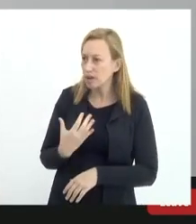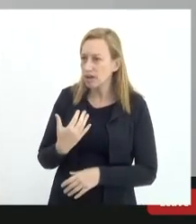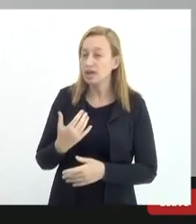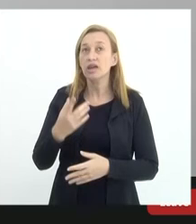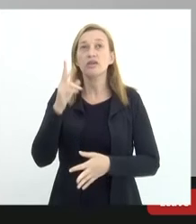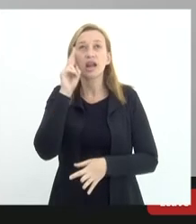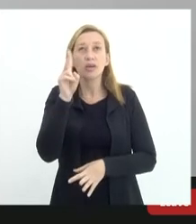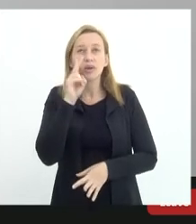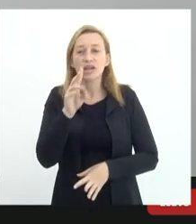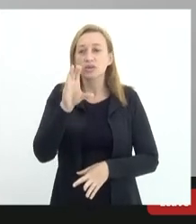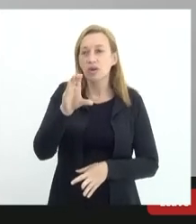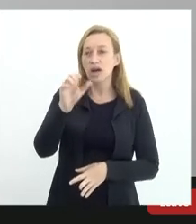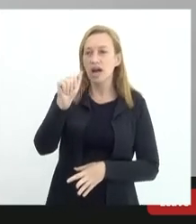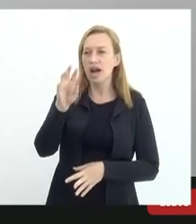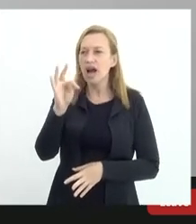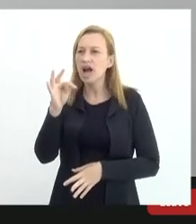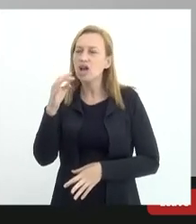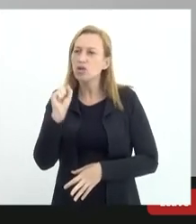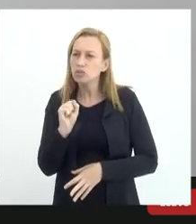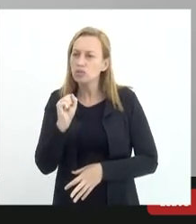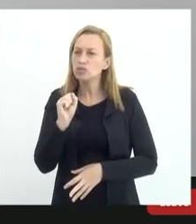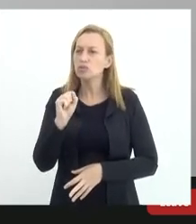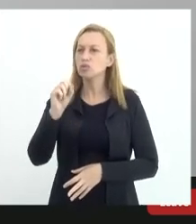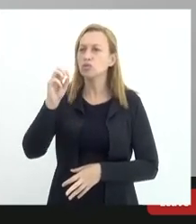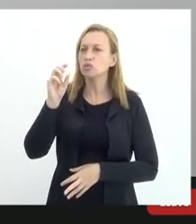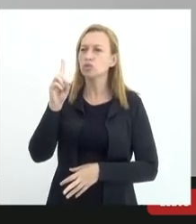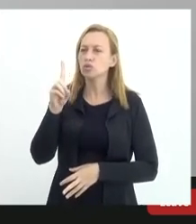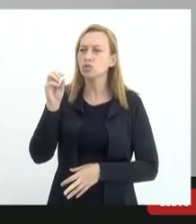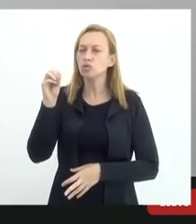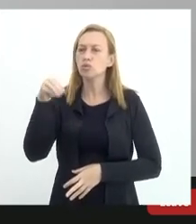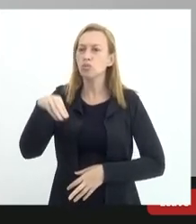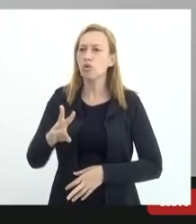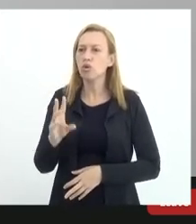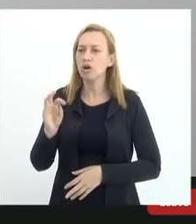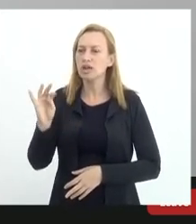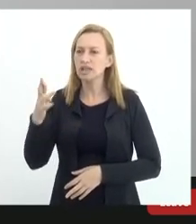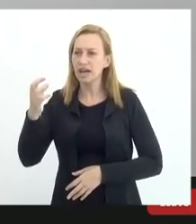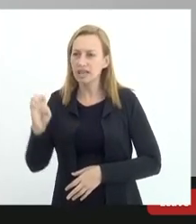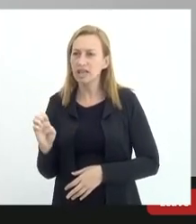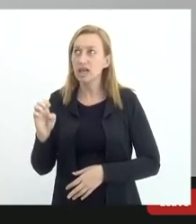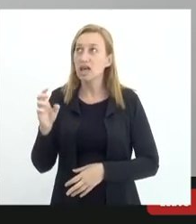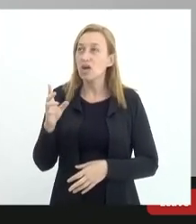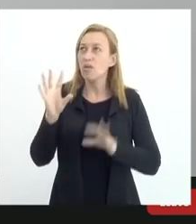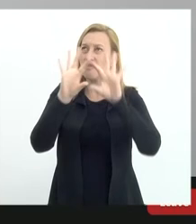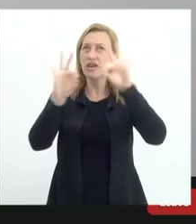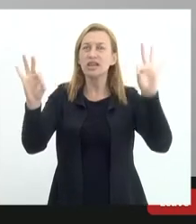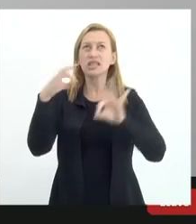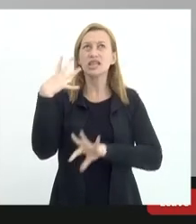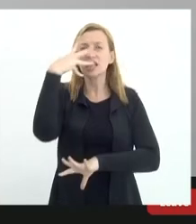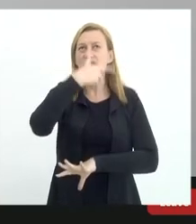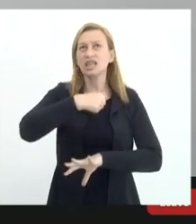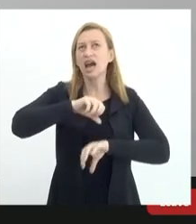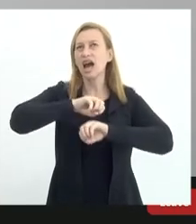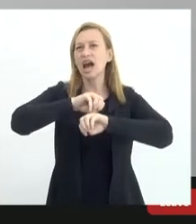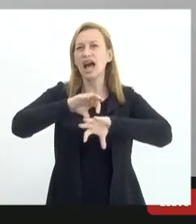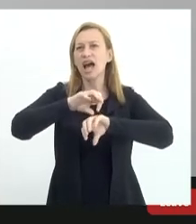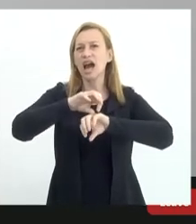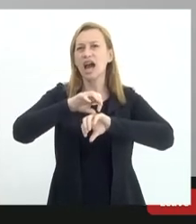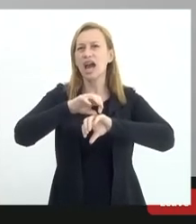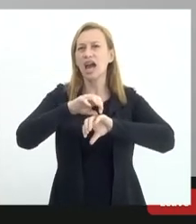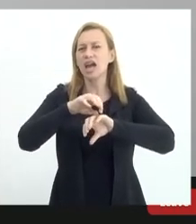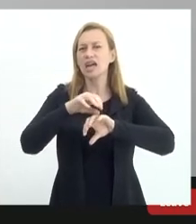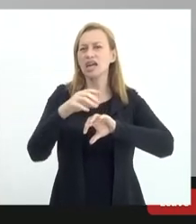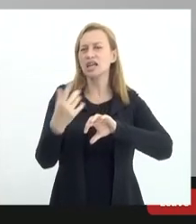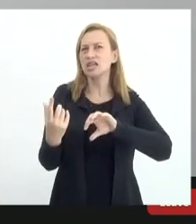Drummond de Andrade numa passagem que eu acho linda quando ele diz assim que as leis não bastam porque